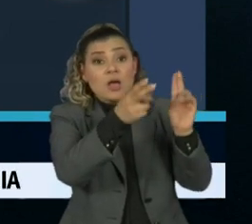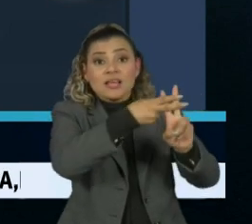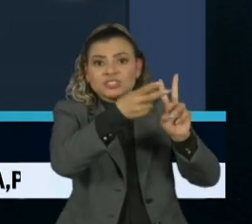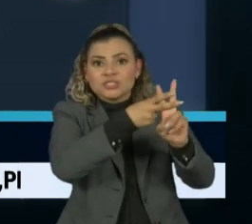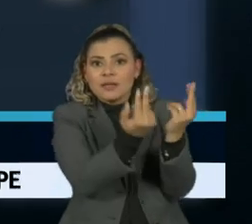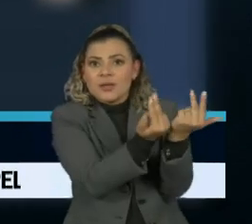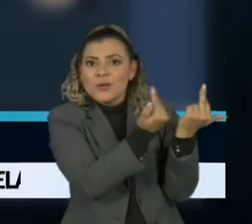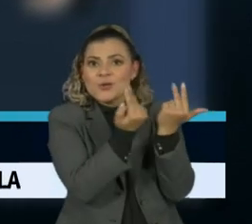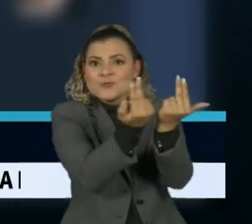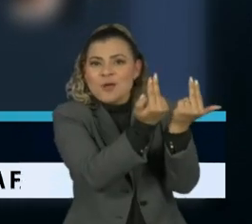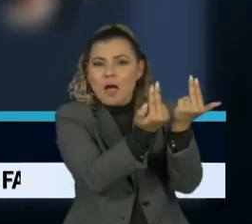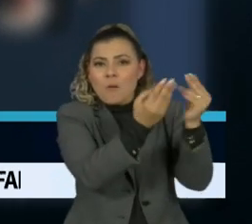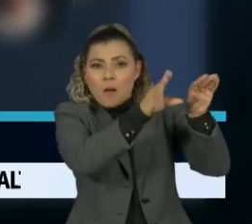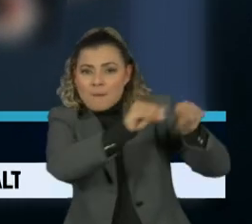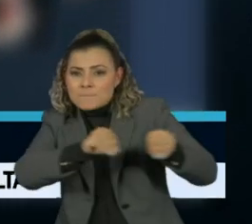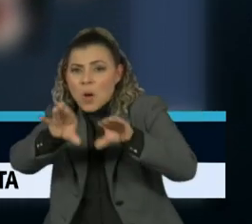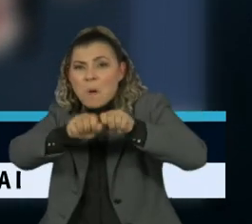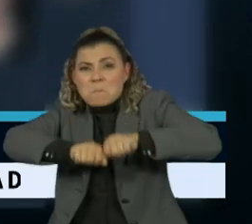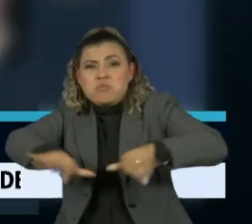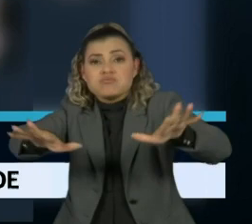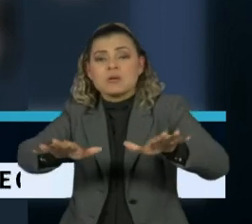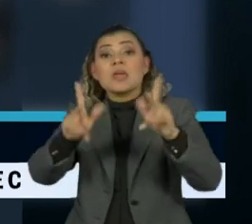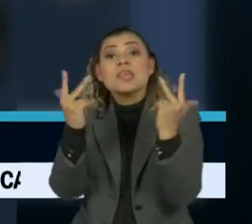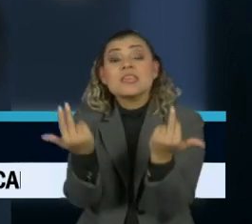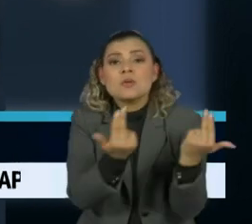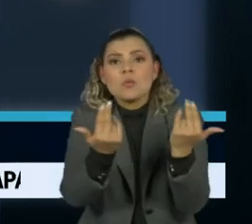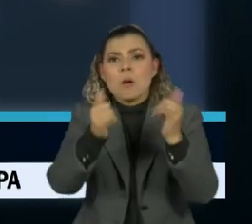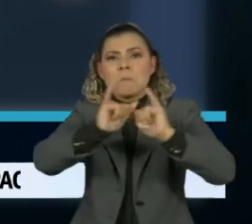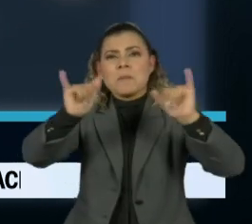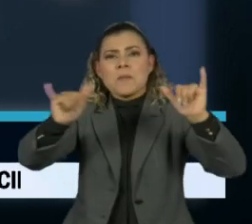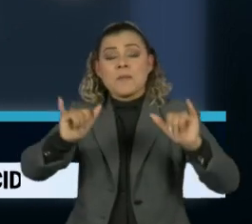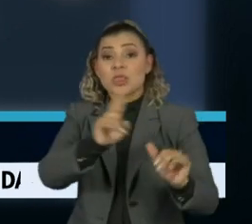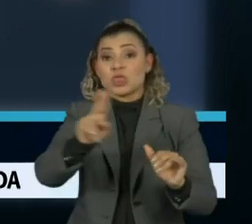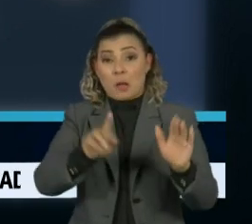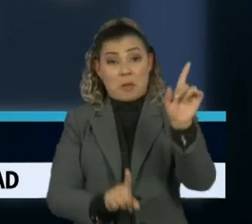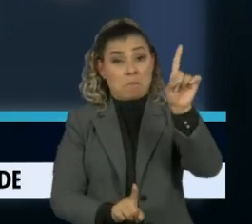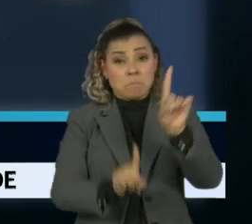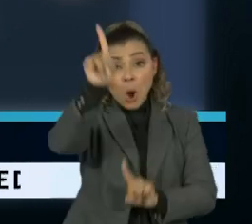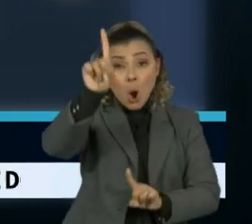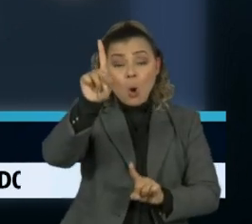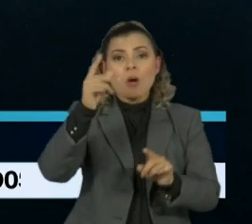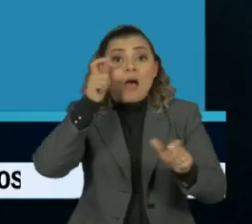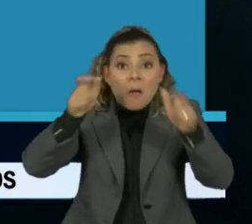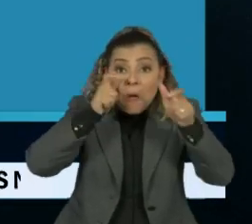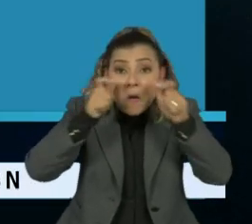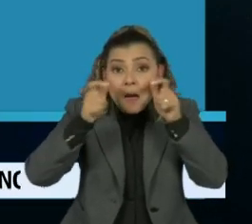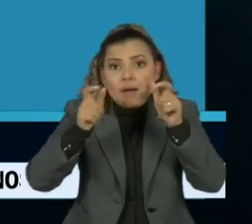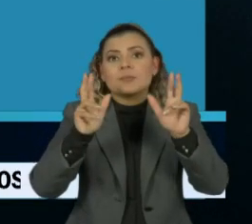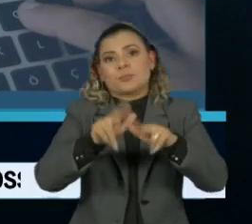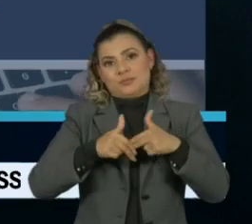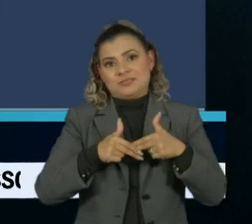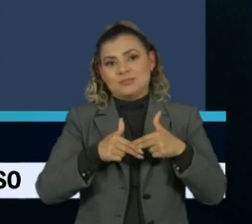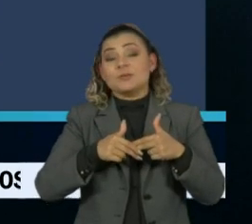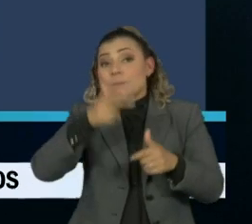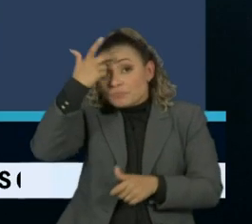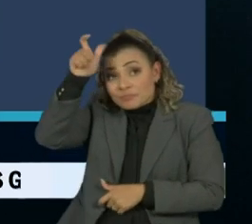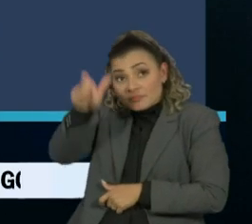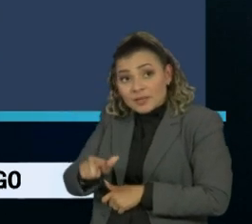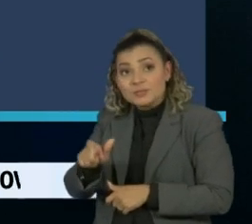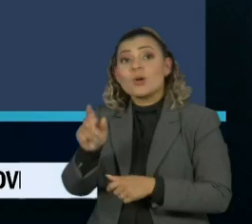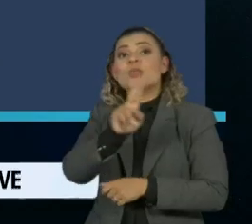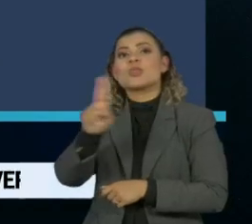intenção seria fazer o assunto chegar à lista dos mais comentados no dia, o que amplia a visualização. Um dos perfis citados na